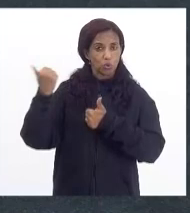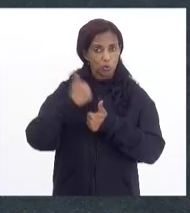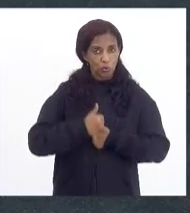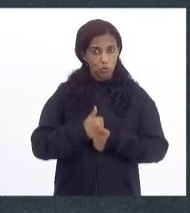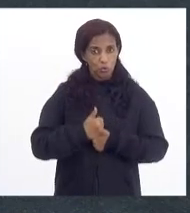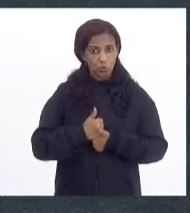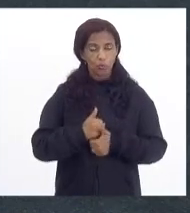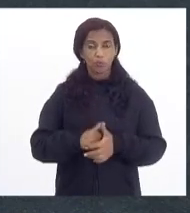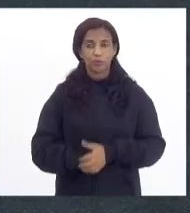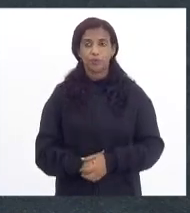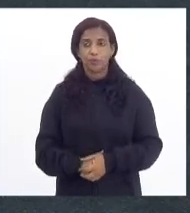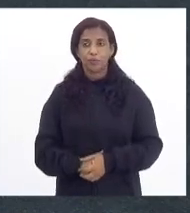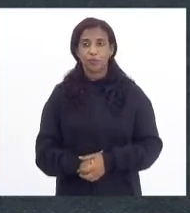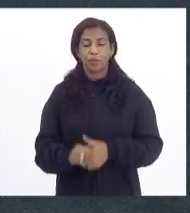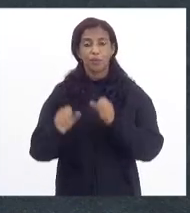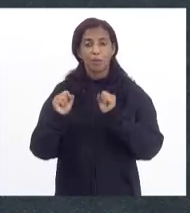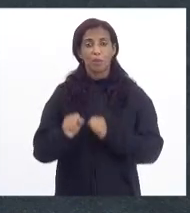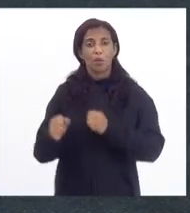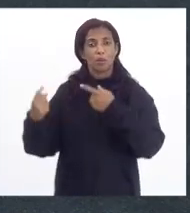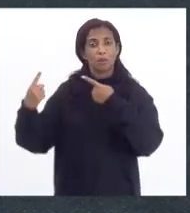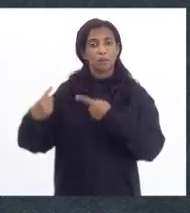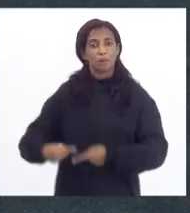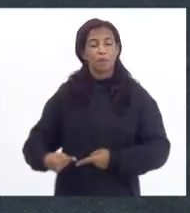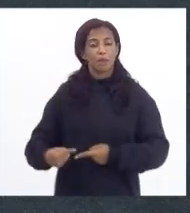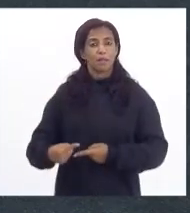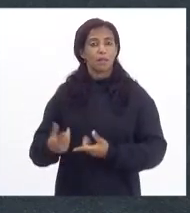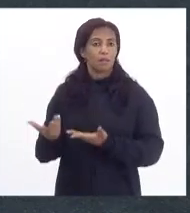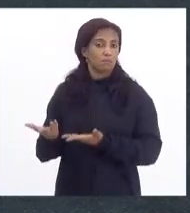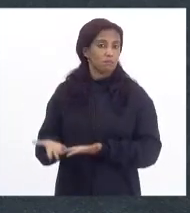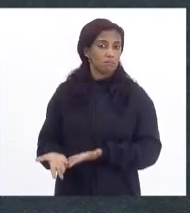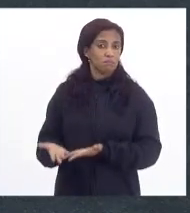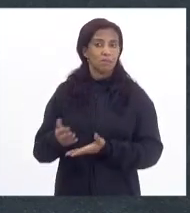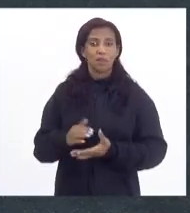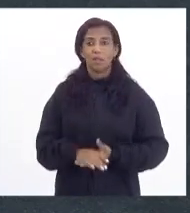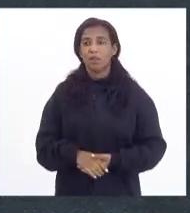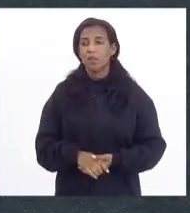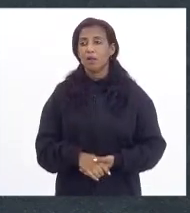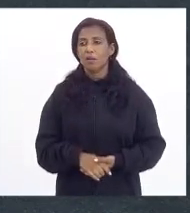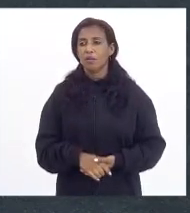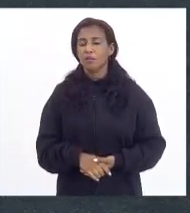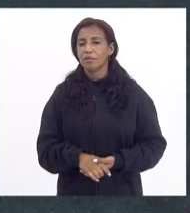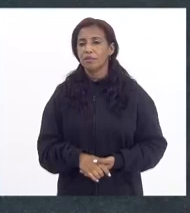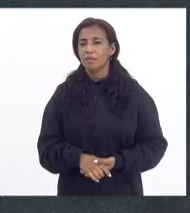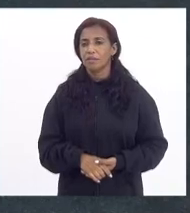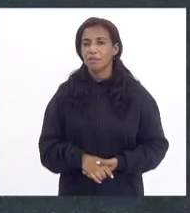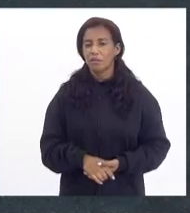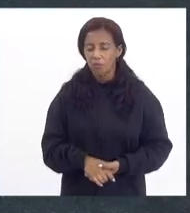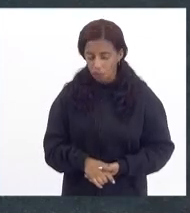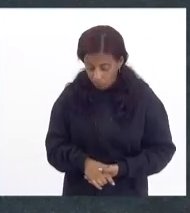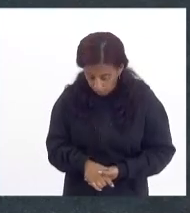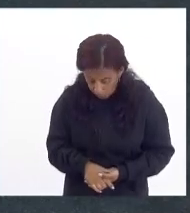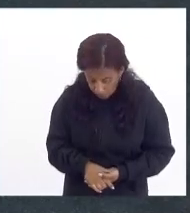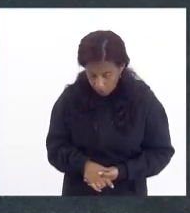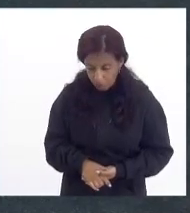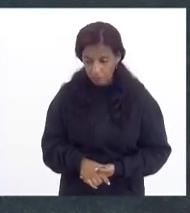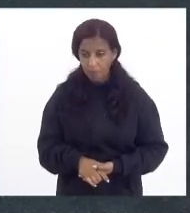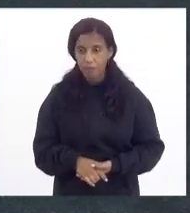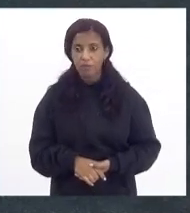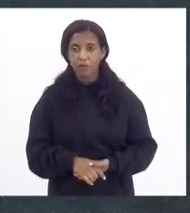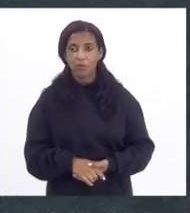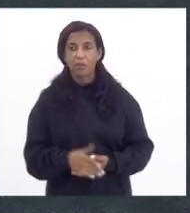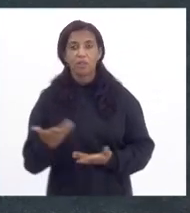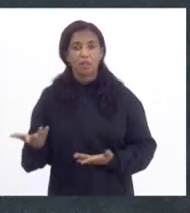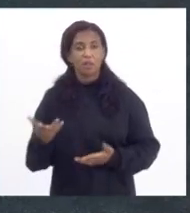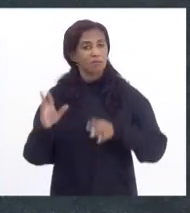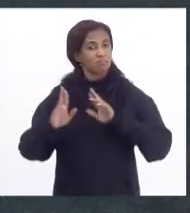possa empatar com o do deputado Márcio Pacheco. O meu é de qualquer outro. É impossível. 30 emendas, as interpretações